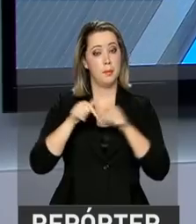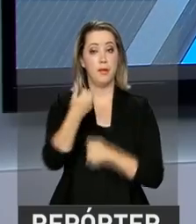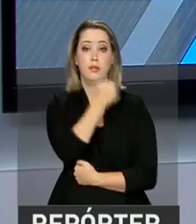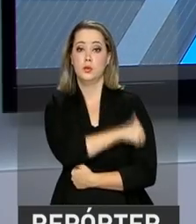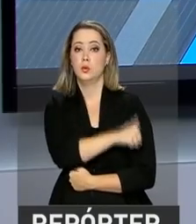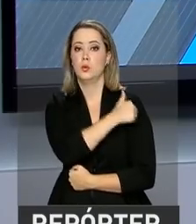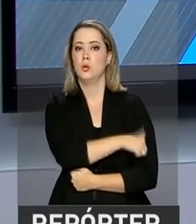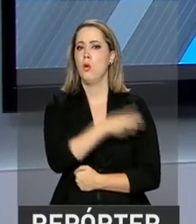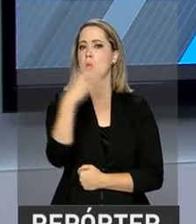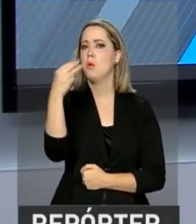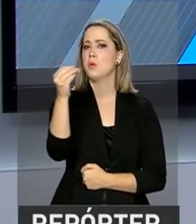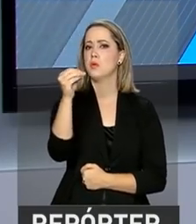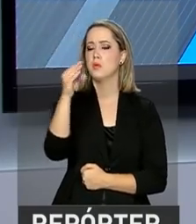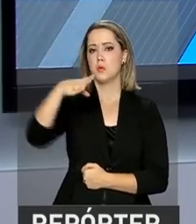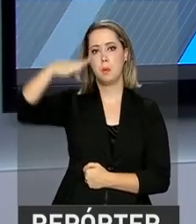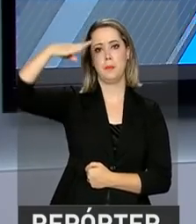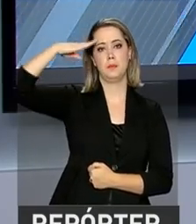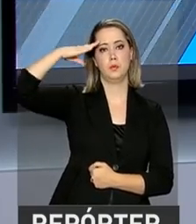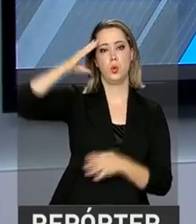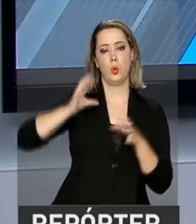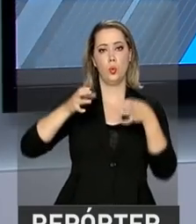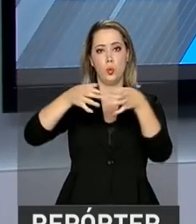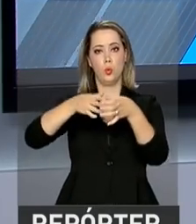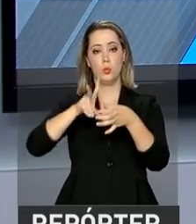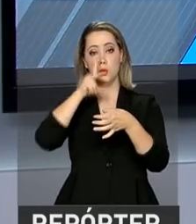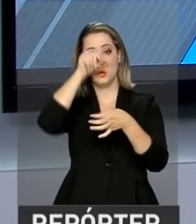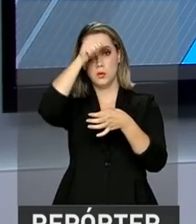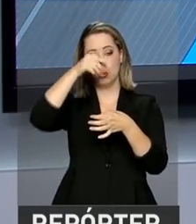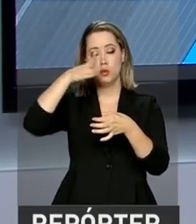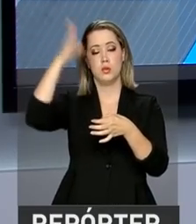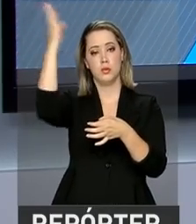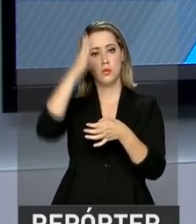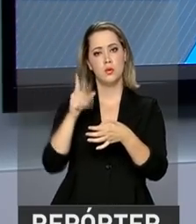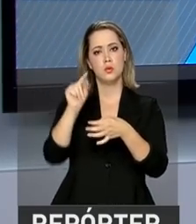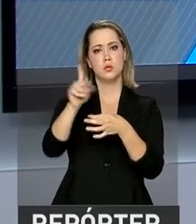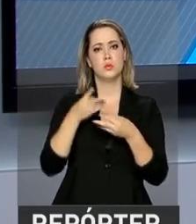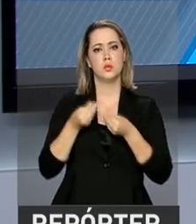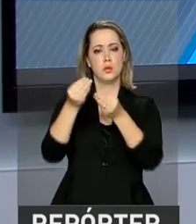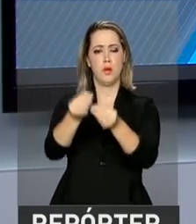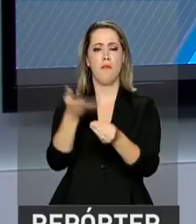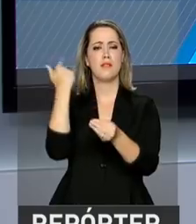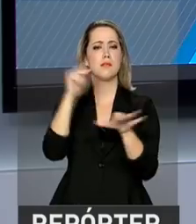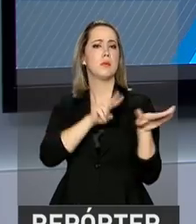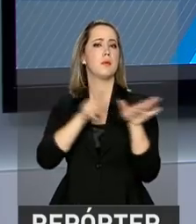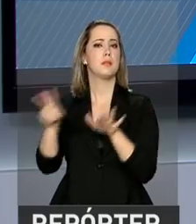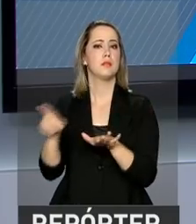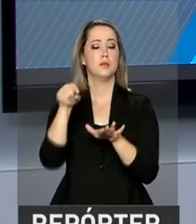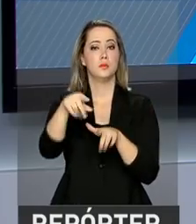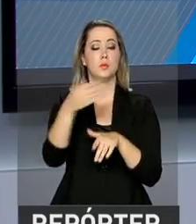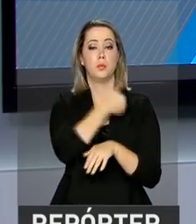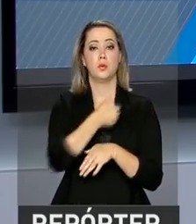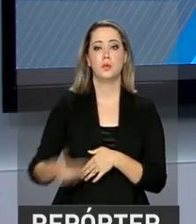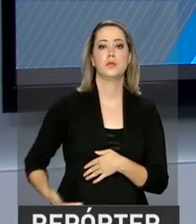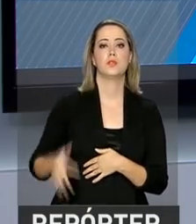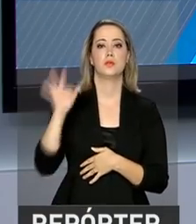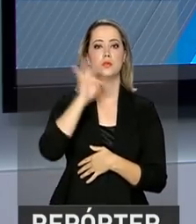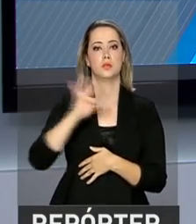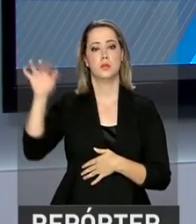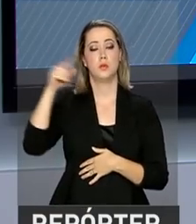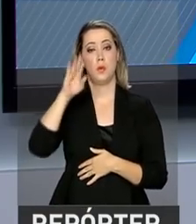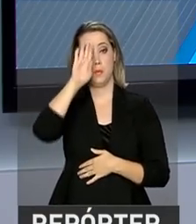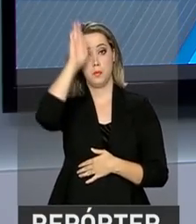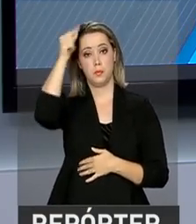Janeiro os 300 militares da Força Nacional enviados na semana passada pelo governo federal.